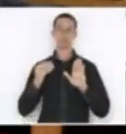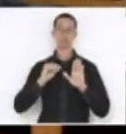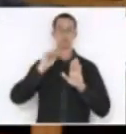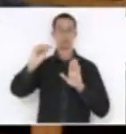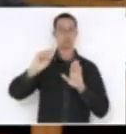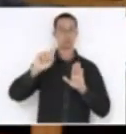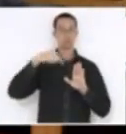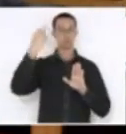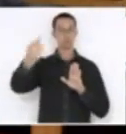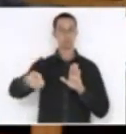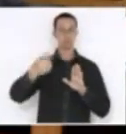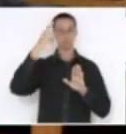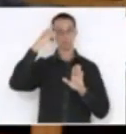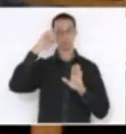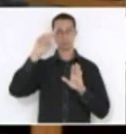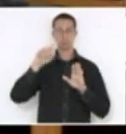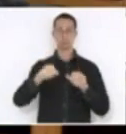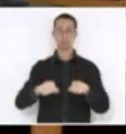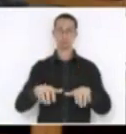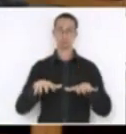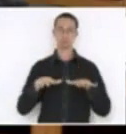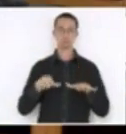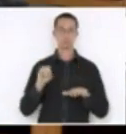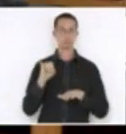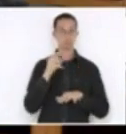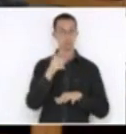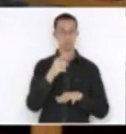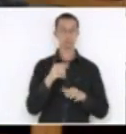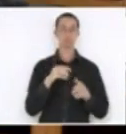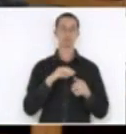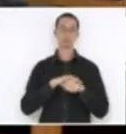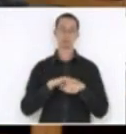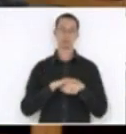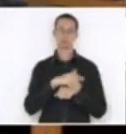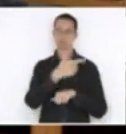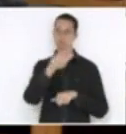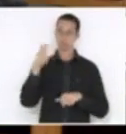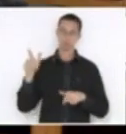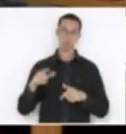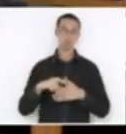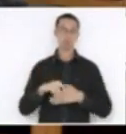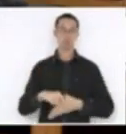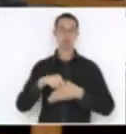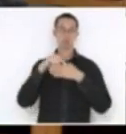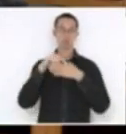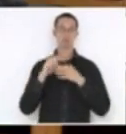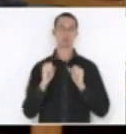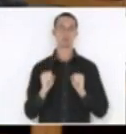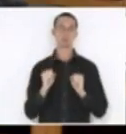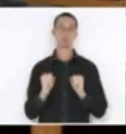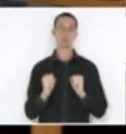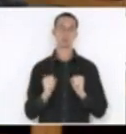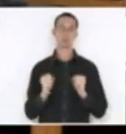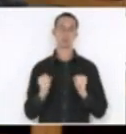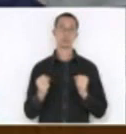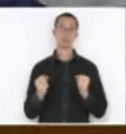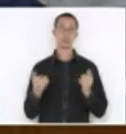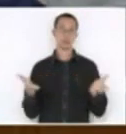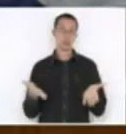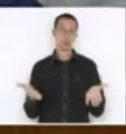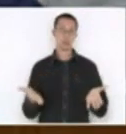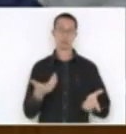seguinte. Mas se V. Exª eu consultar os senhores líderes, talvez eles possam se manifestar no dia de hoje. Não vejo problema, Sr. Presidente.